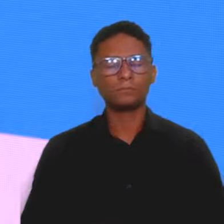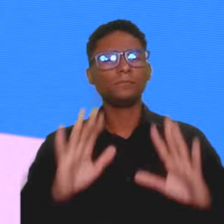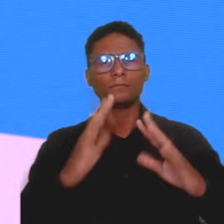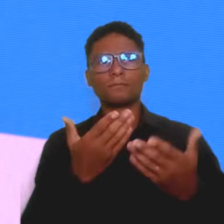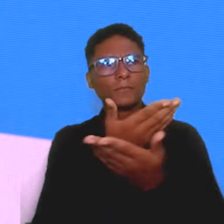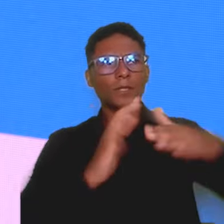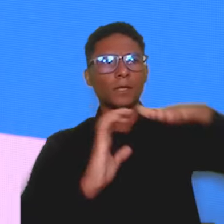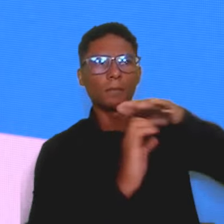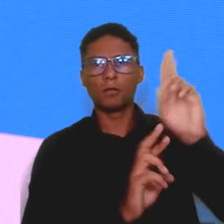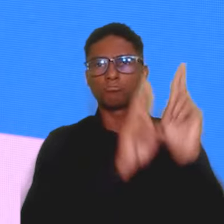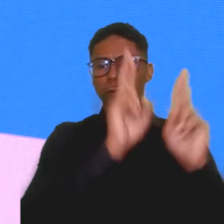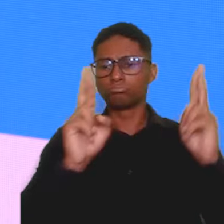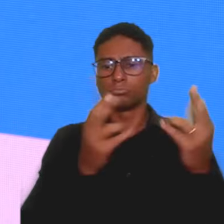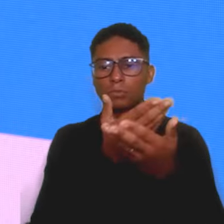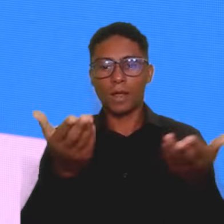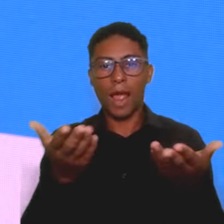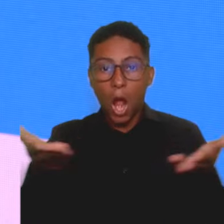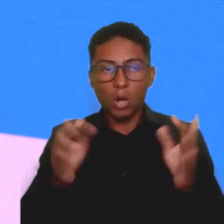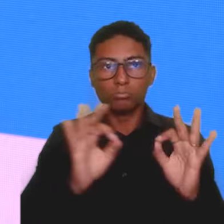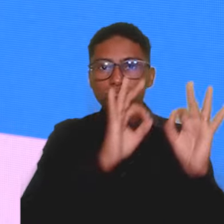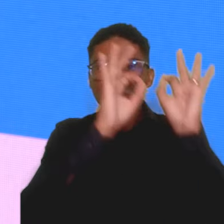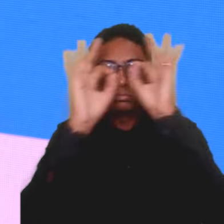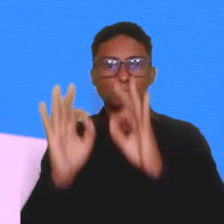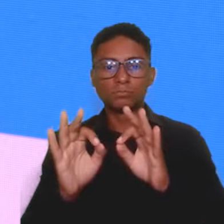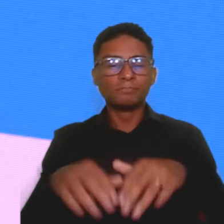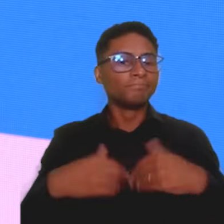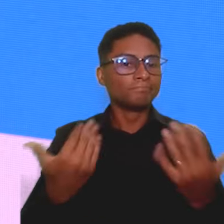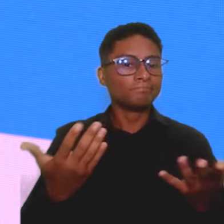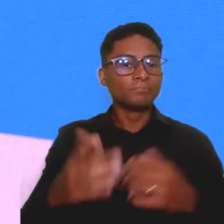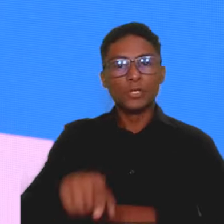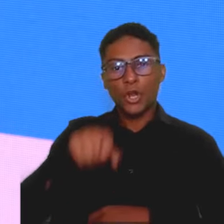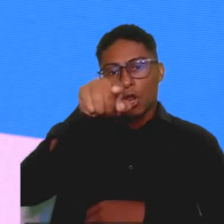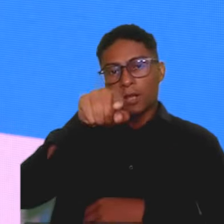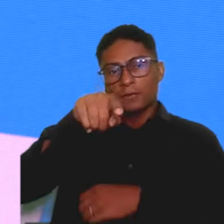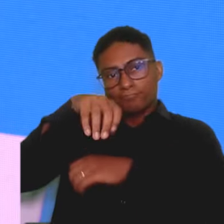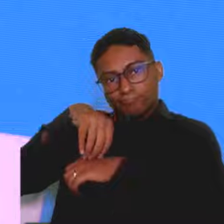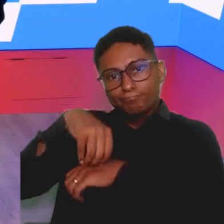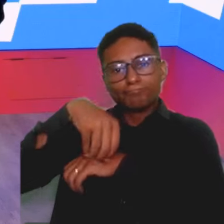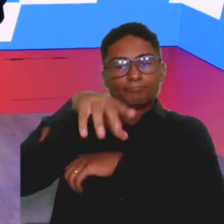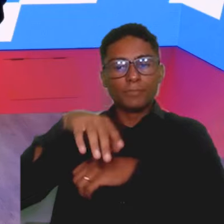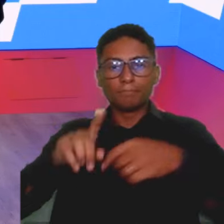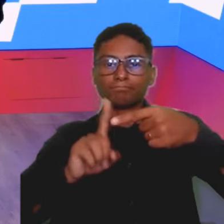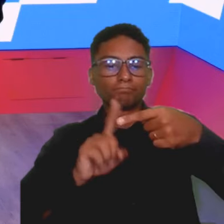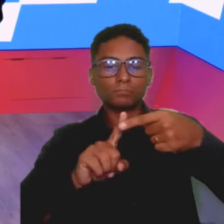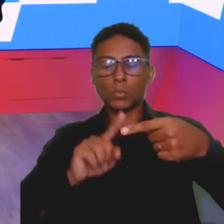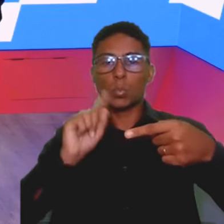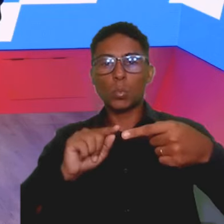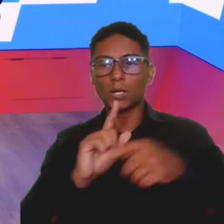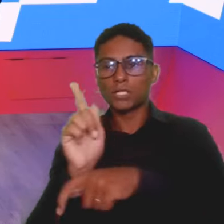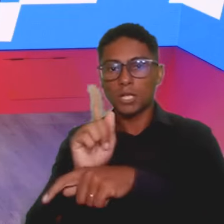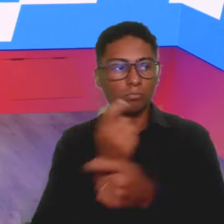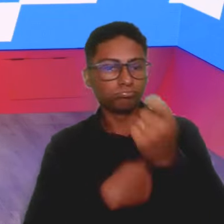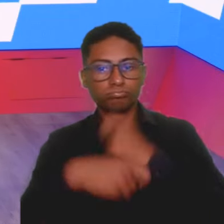empreendedores e as empreendedoras que nos assistem agora, qual seria a sua primeira orientação no que diz respeito à gestão